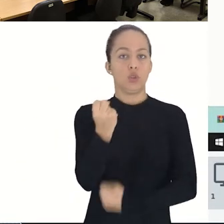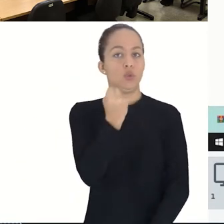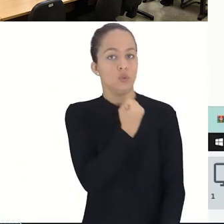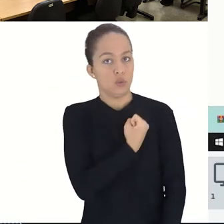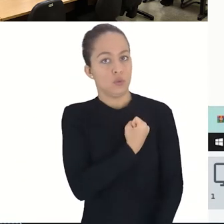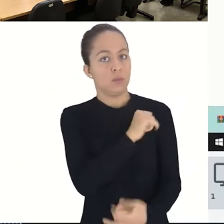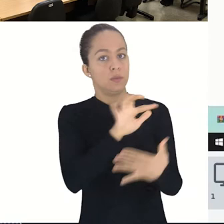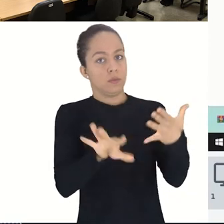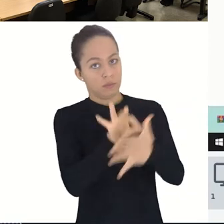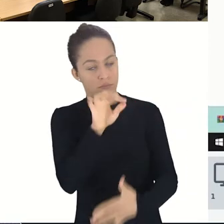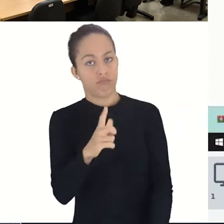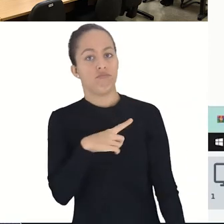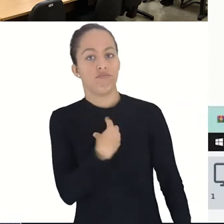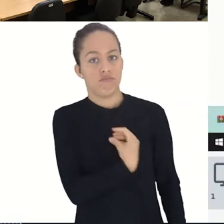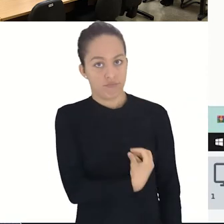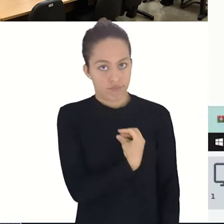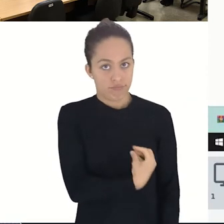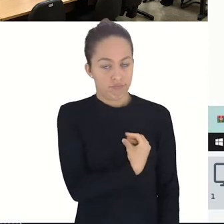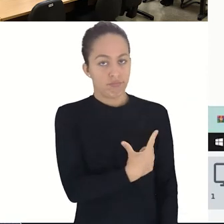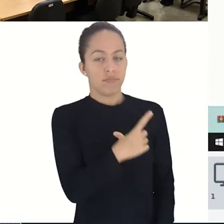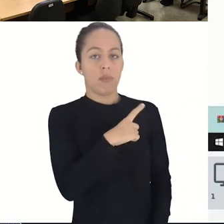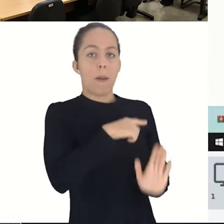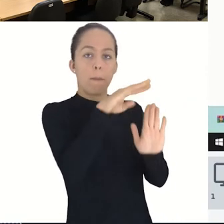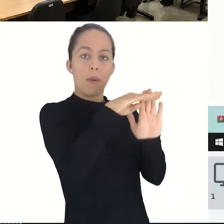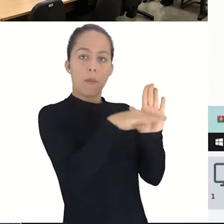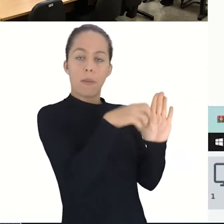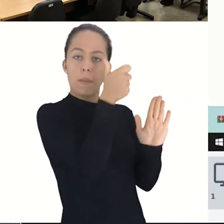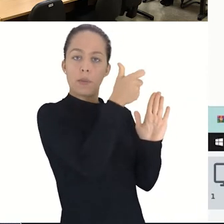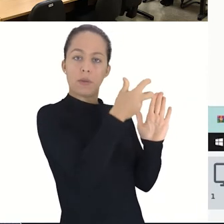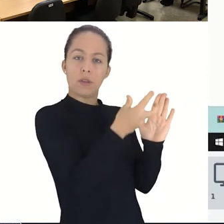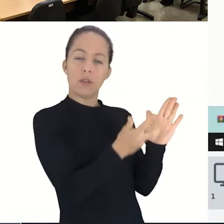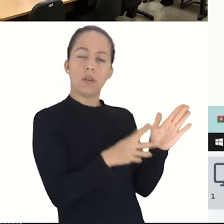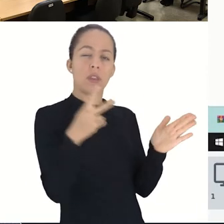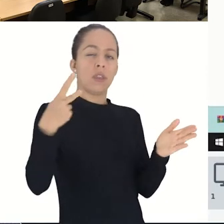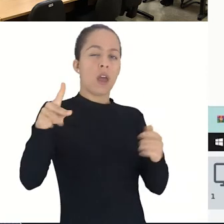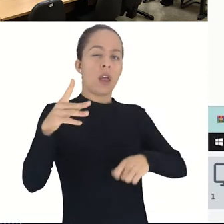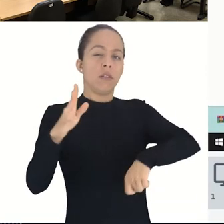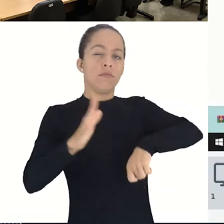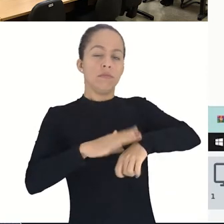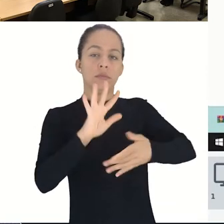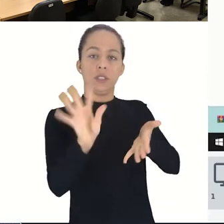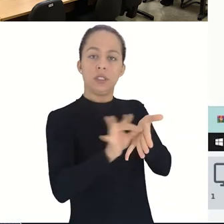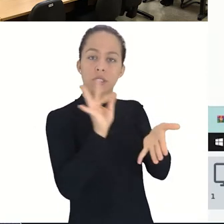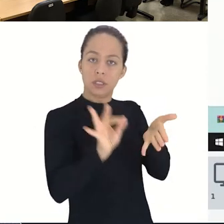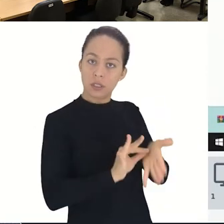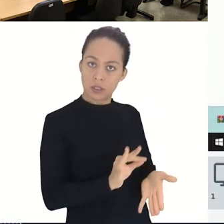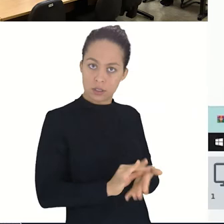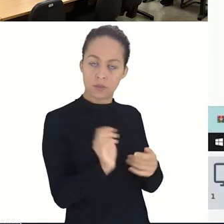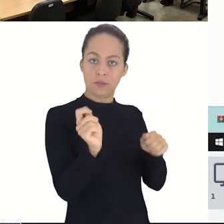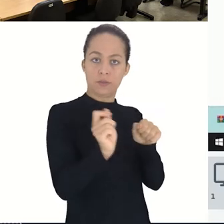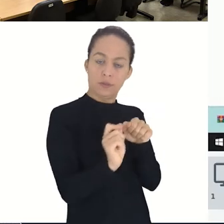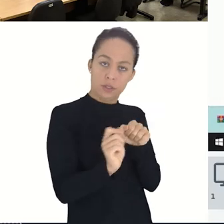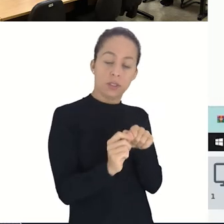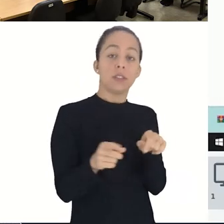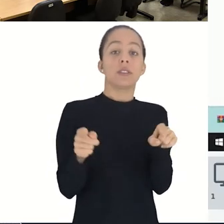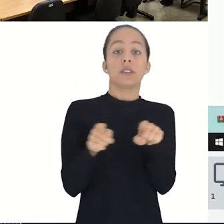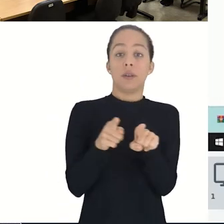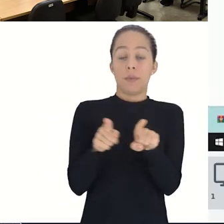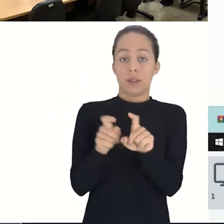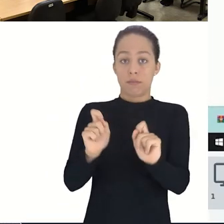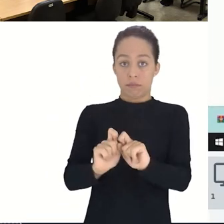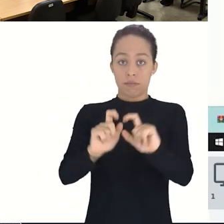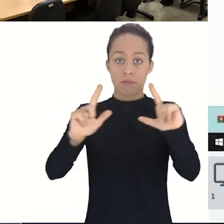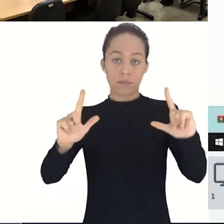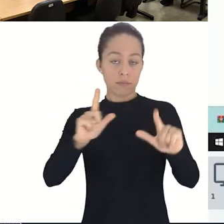em ordem crescente, de acordo com o número de inscrição do candidato. E aqui também na tela é exibido